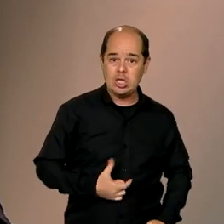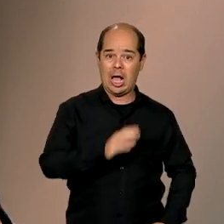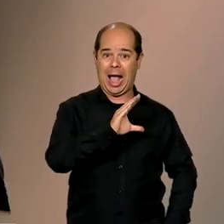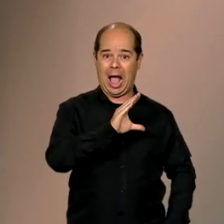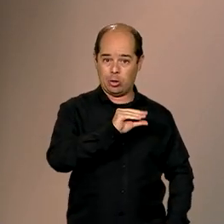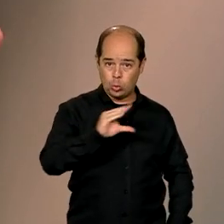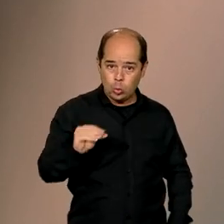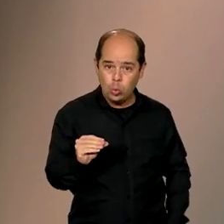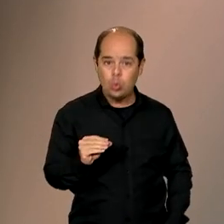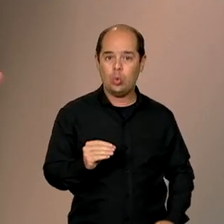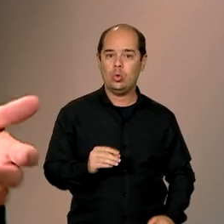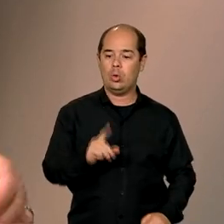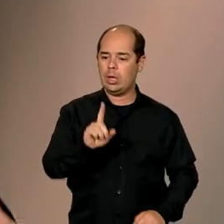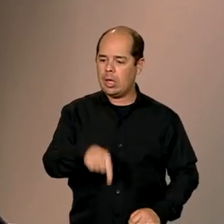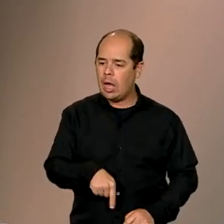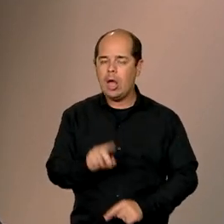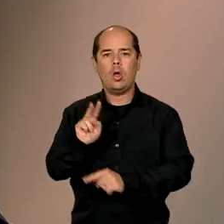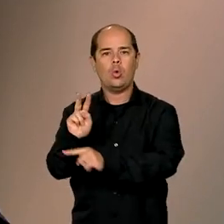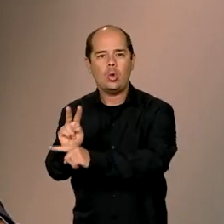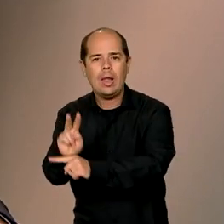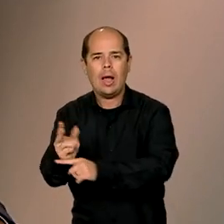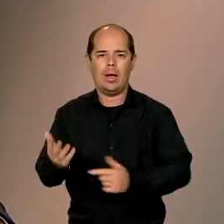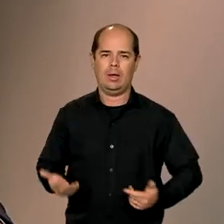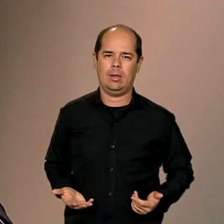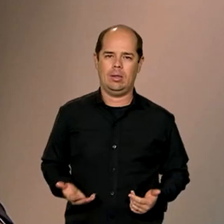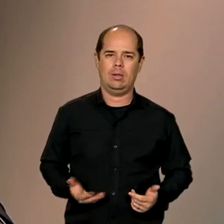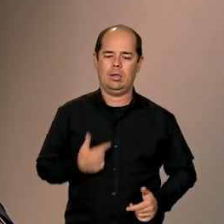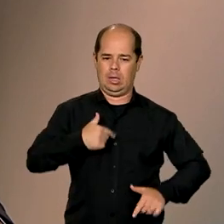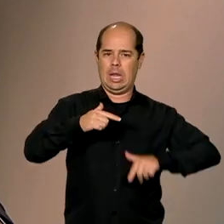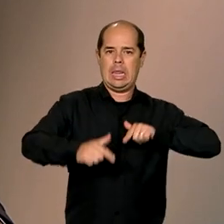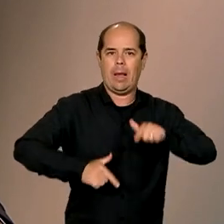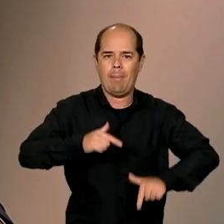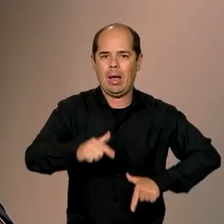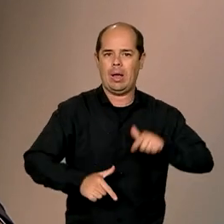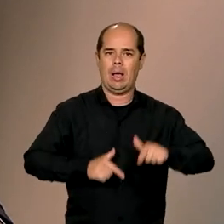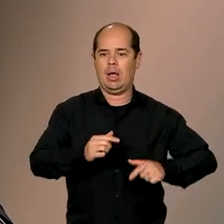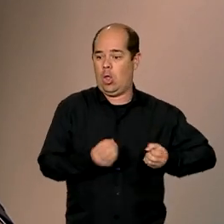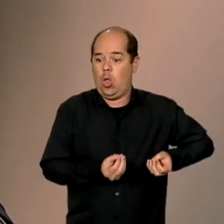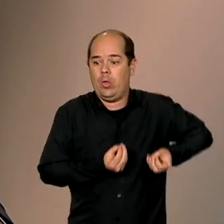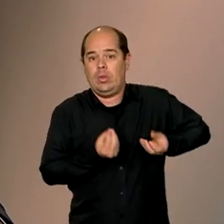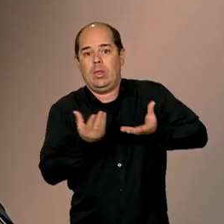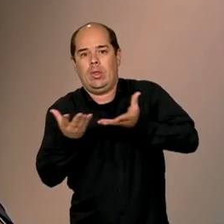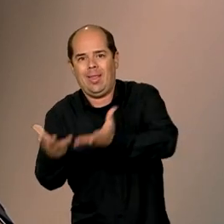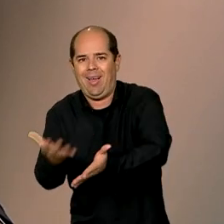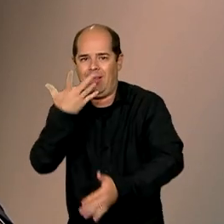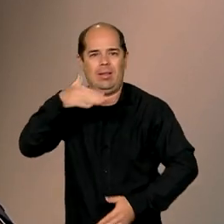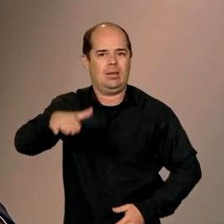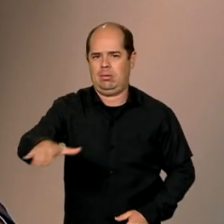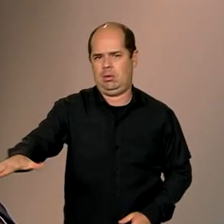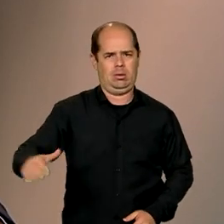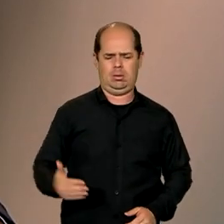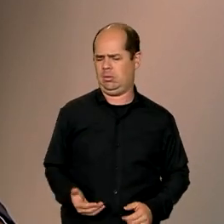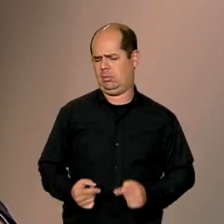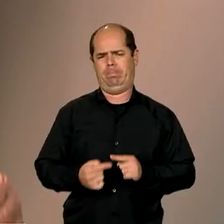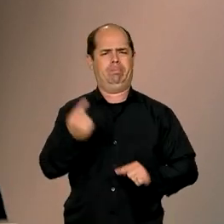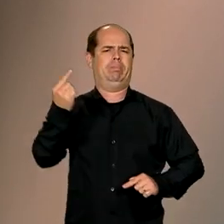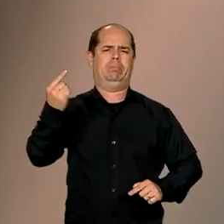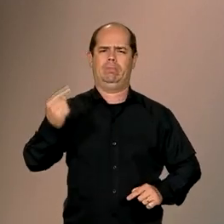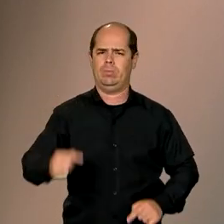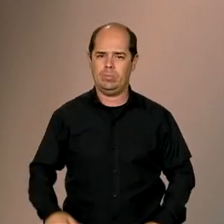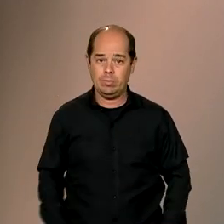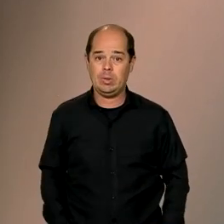responsabilidade do trabalho, só dos adultos, não pode ser transferido para as crianças e submeter a ela uma responsabilidade